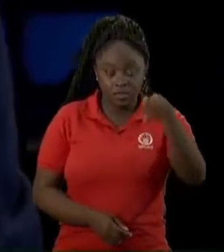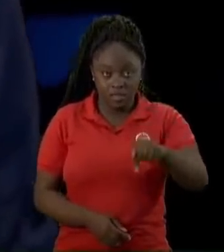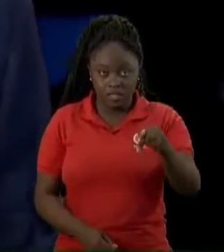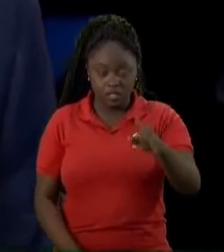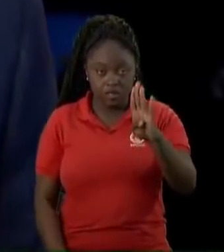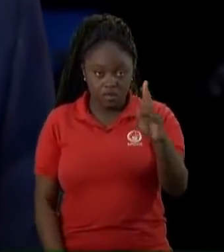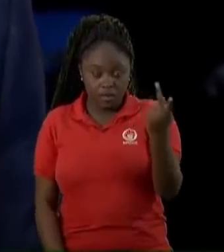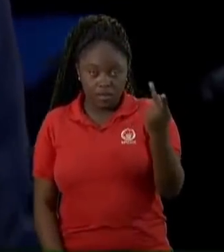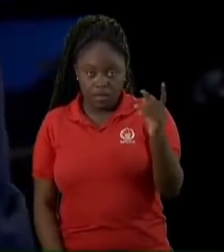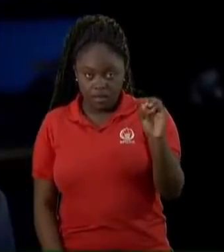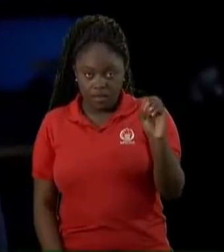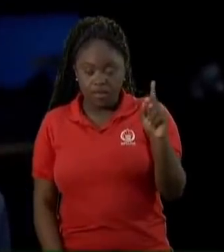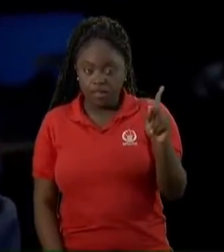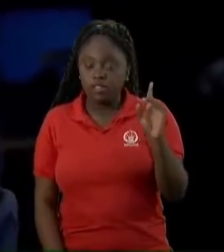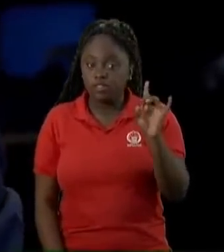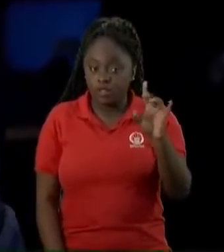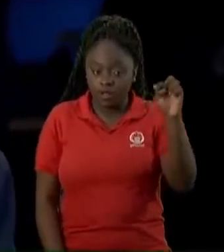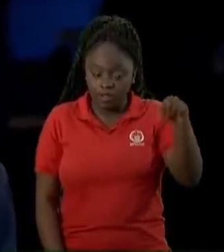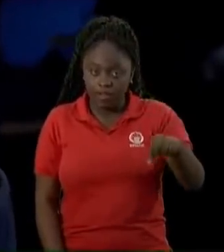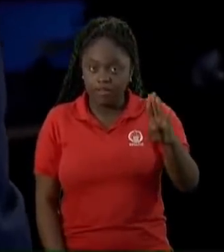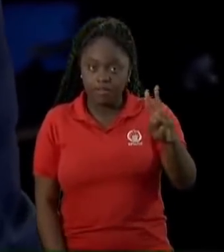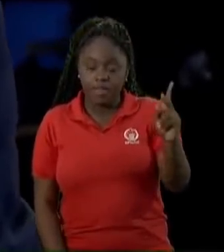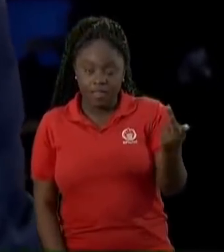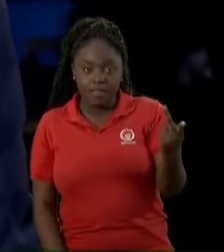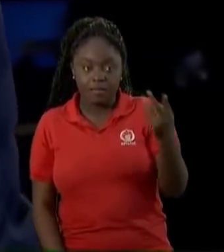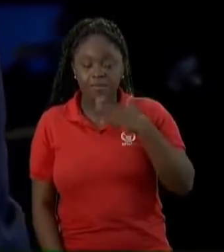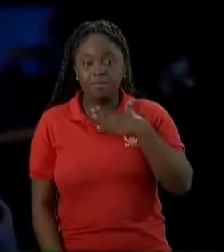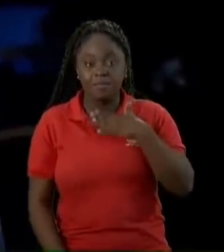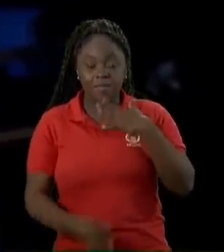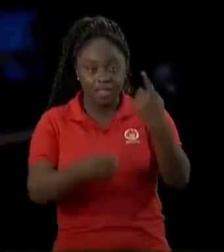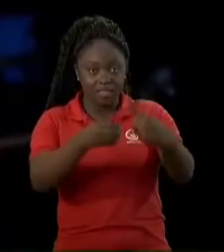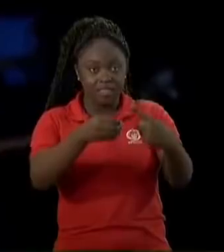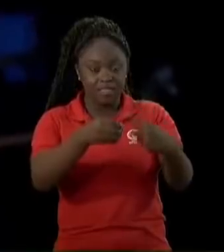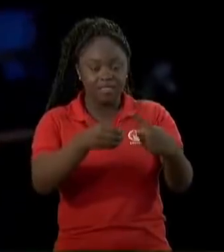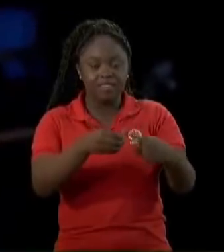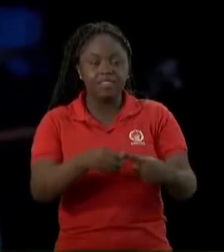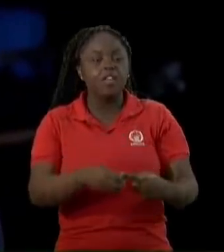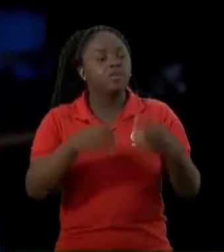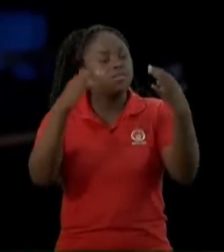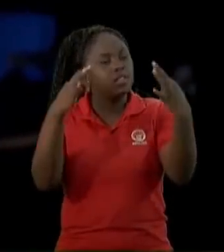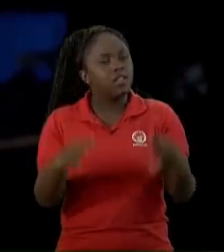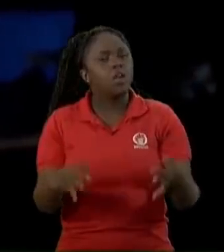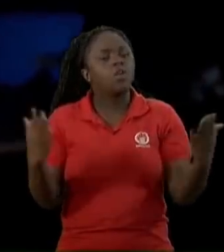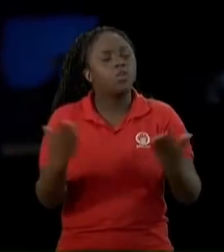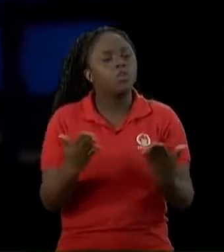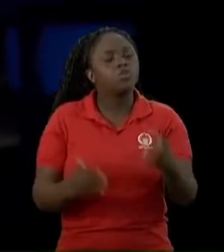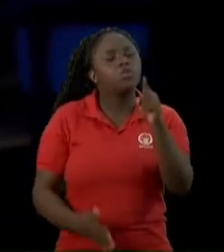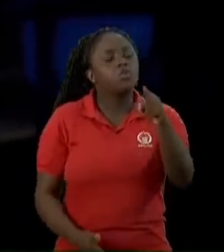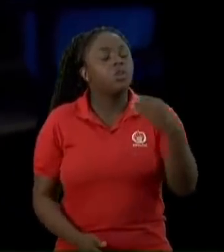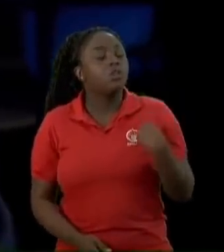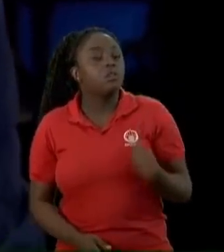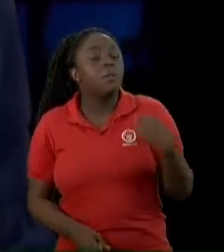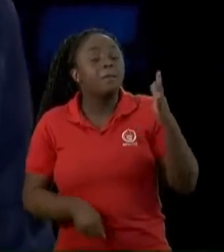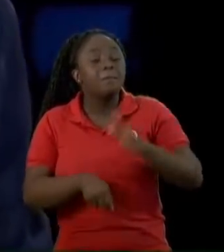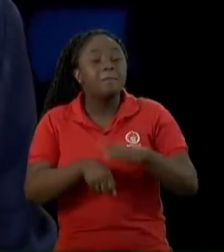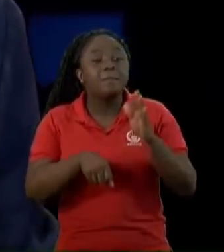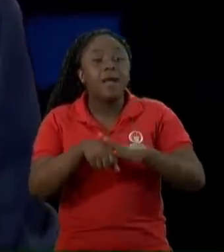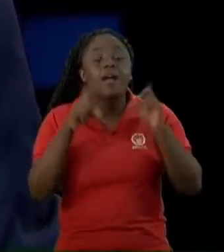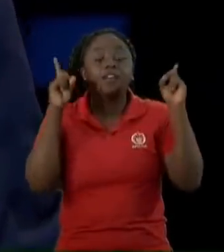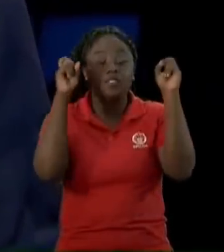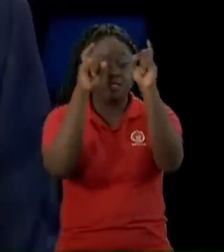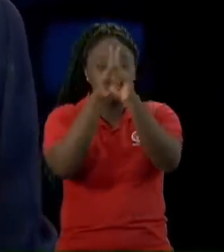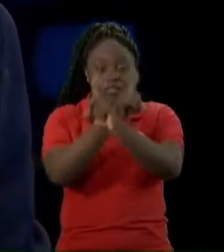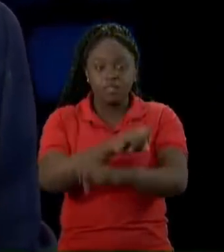só de BH tá? Se você é da minha cidade, eu te garanto que hoje o que você está vivendo, por mais difícil que seja